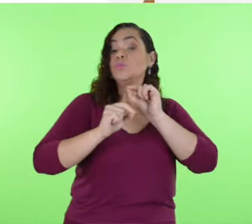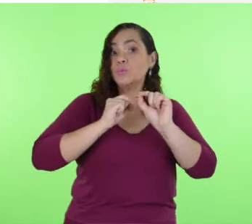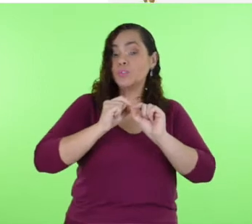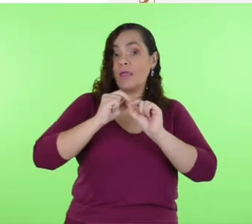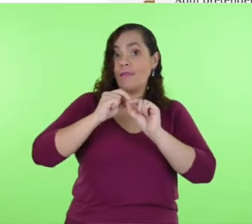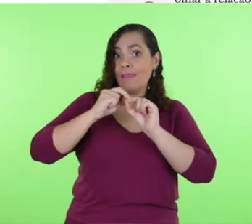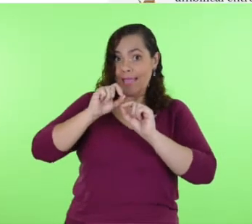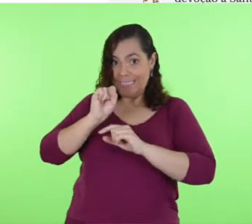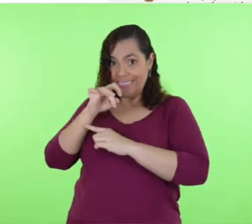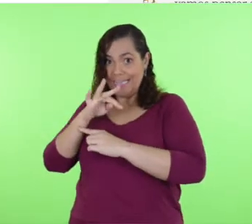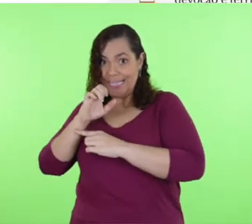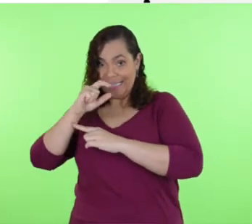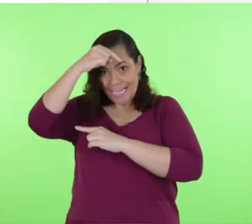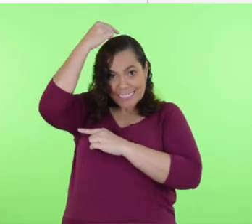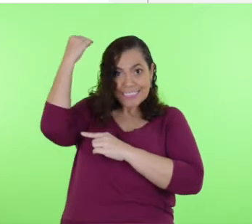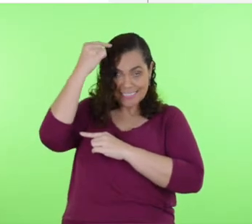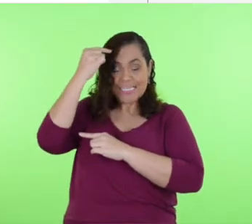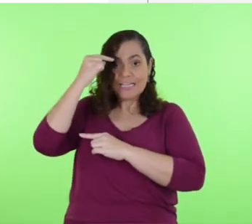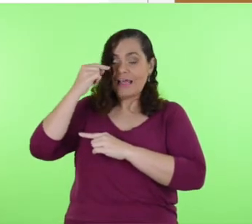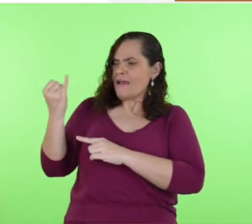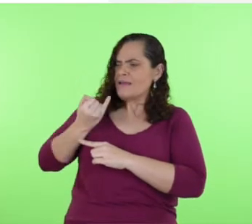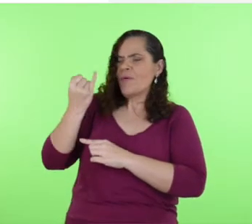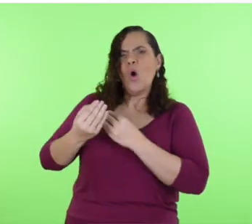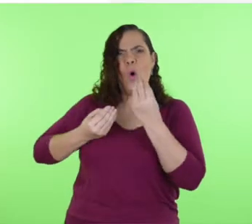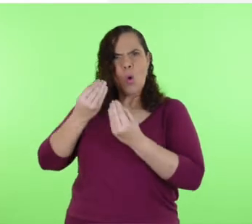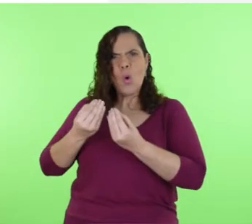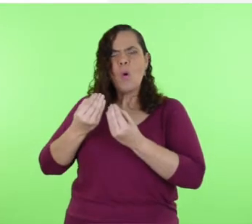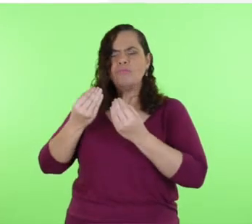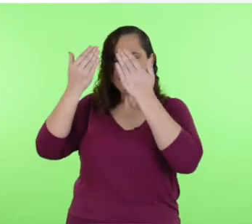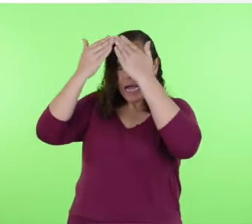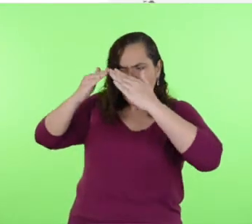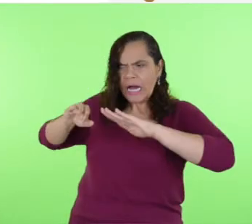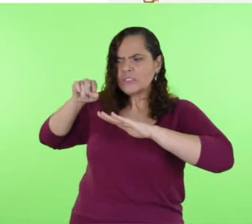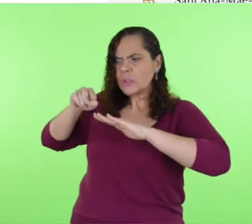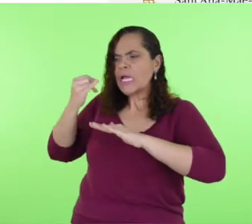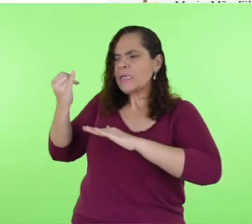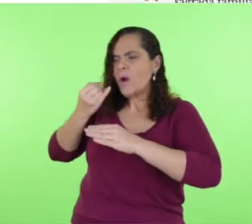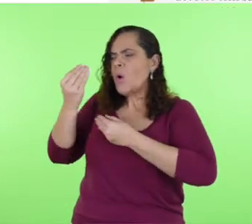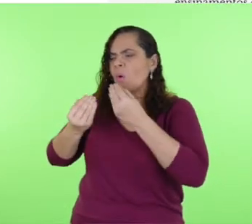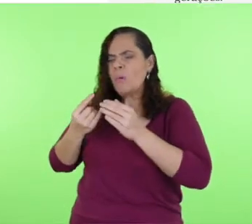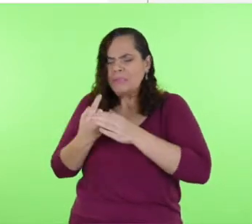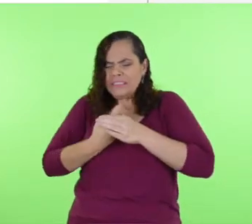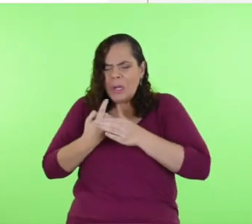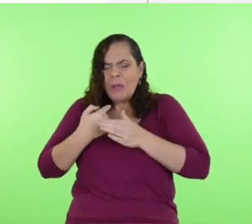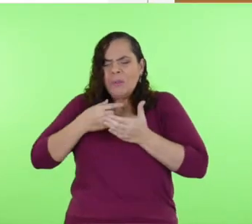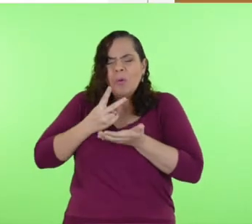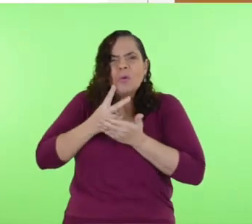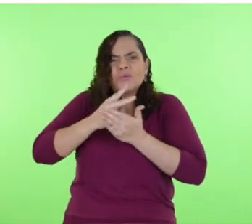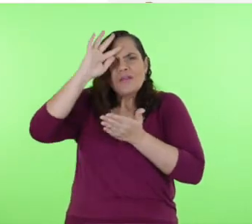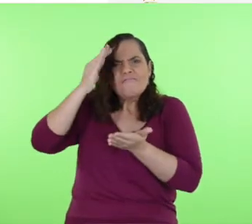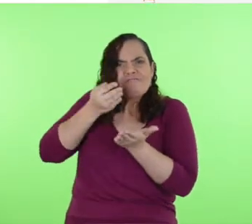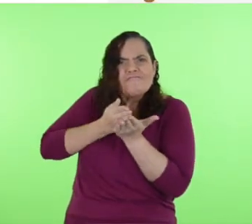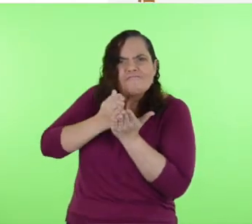importância da figura de Santana, a relação geracional da devoção e a reflexão sobre o isolamento e o